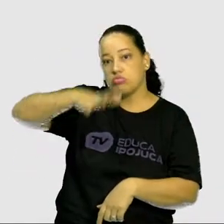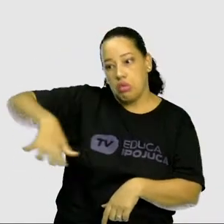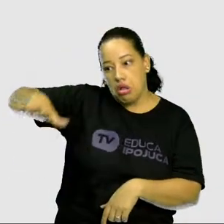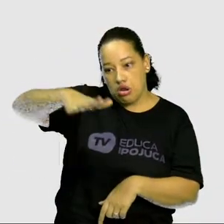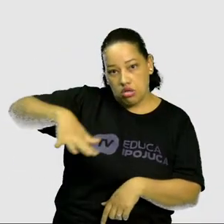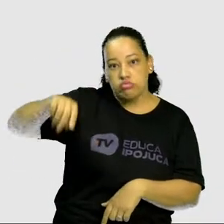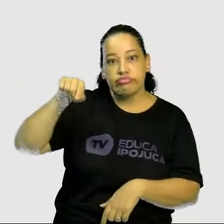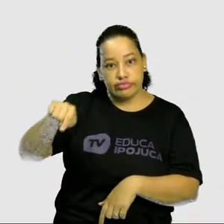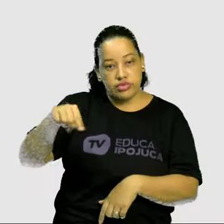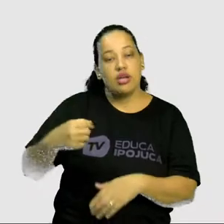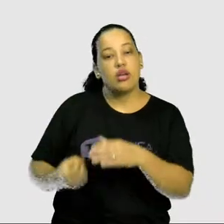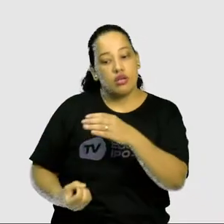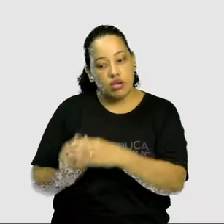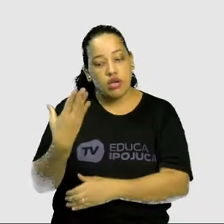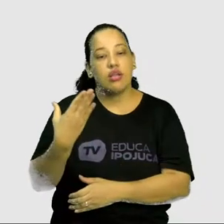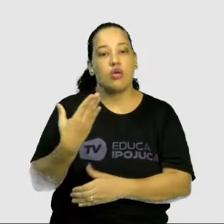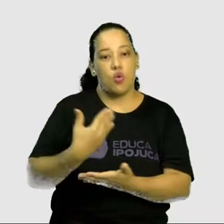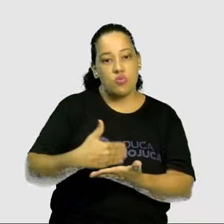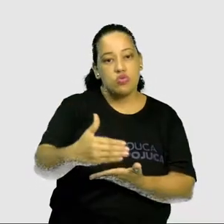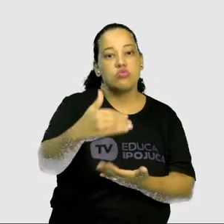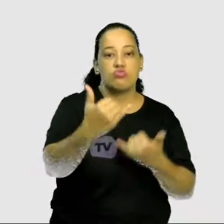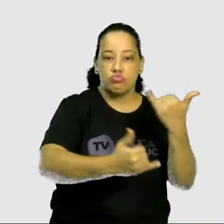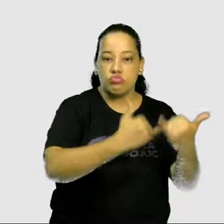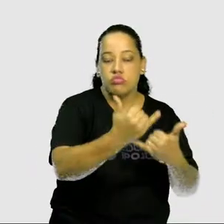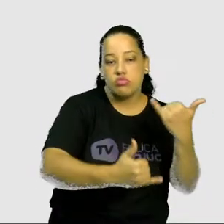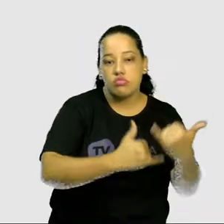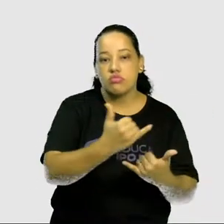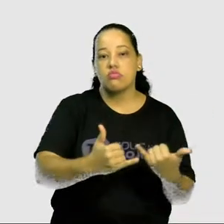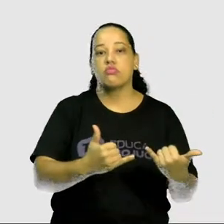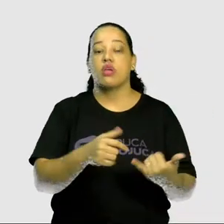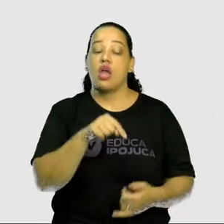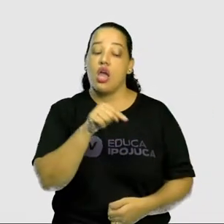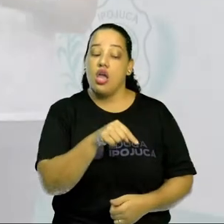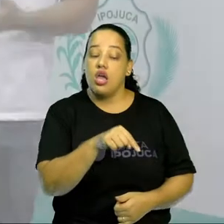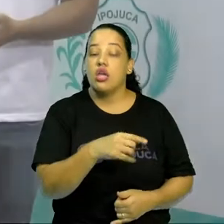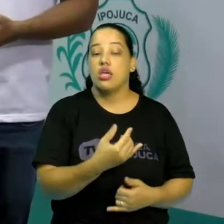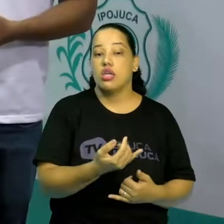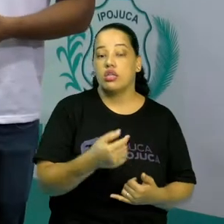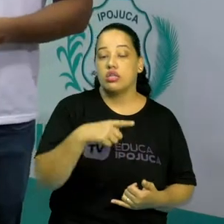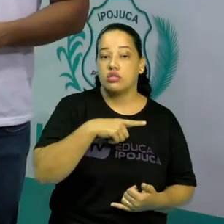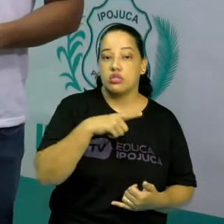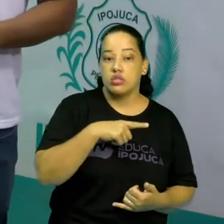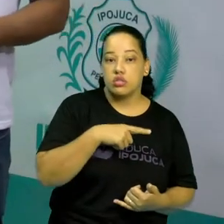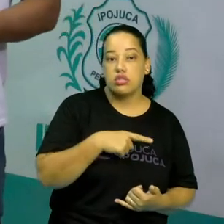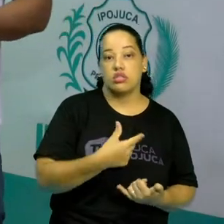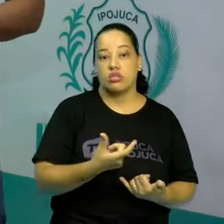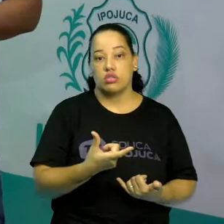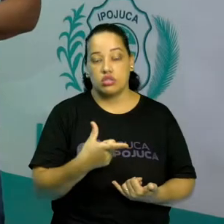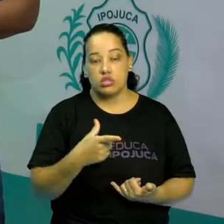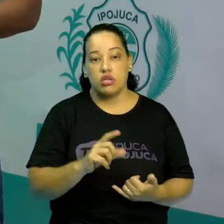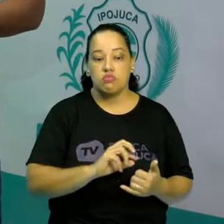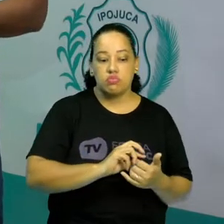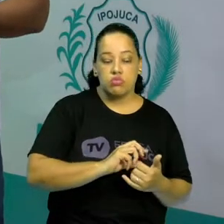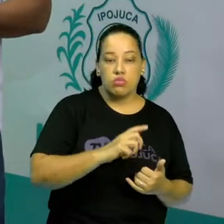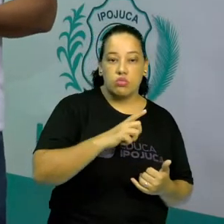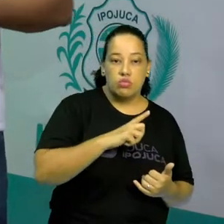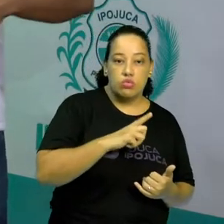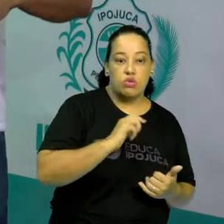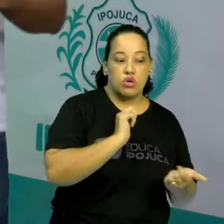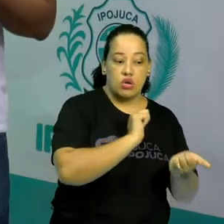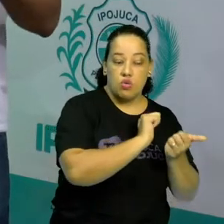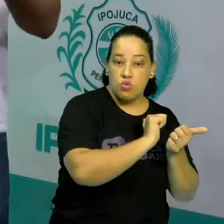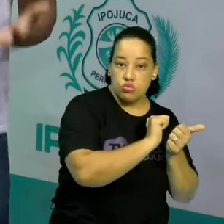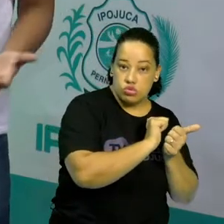eles são classificados? O jogo de salão ele pode ser classificado como um jogo de sorte, onde os participantes